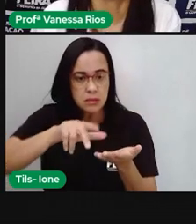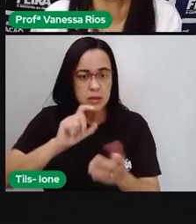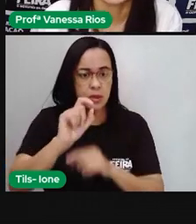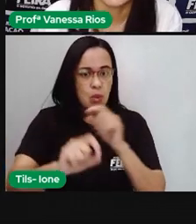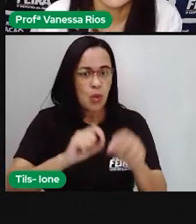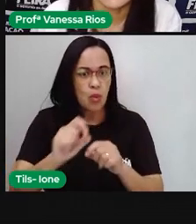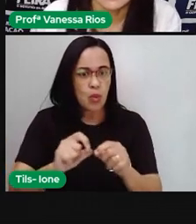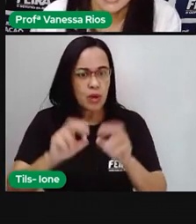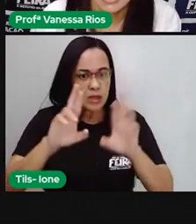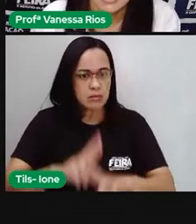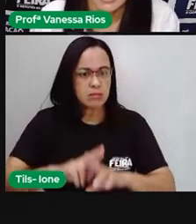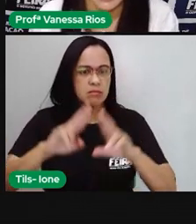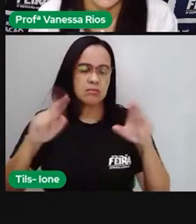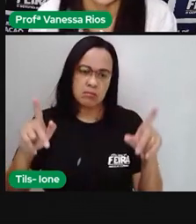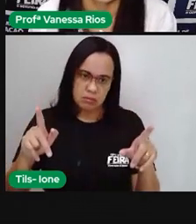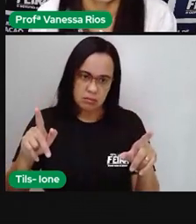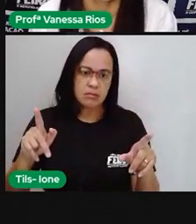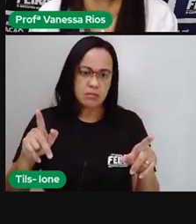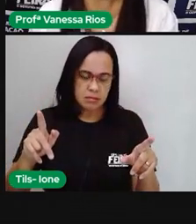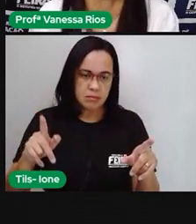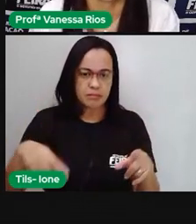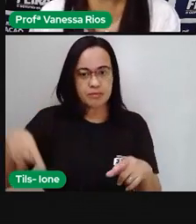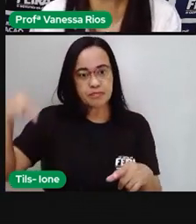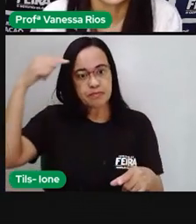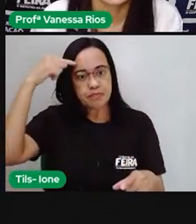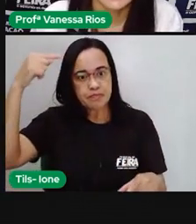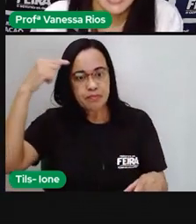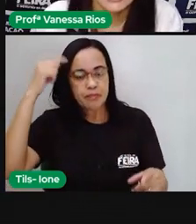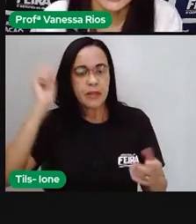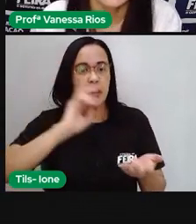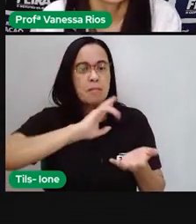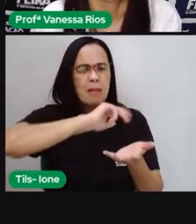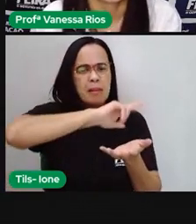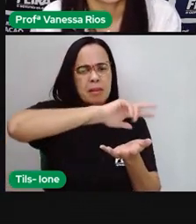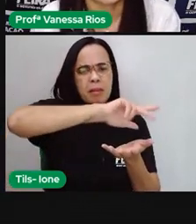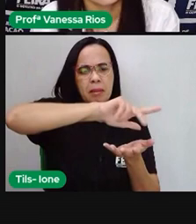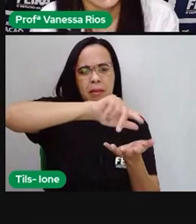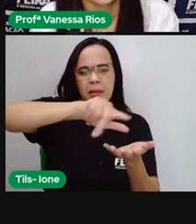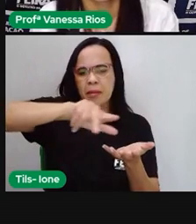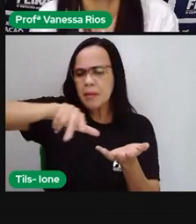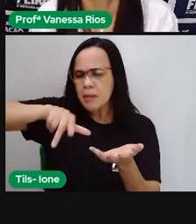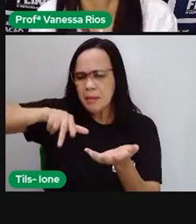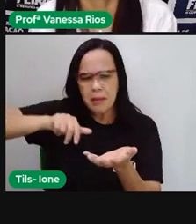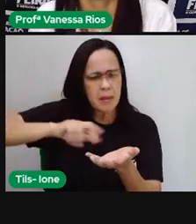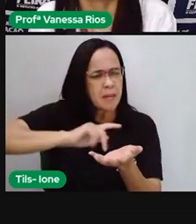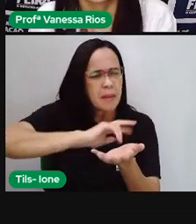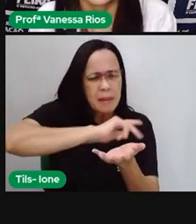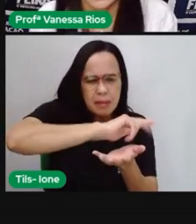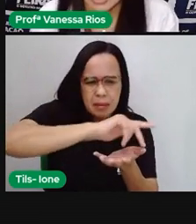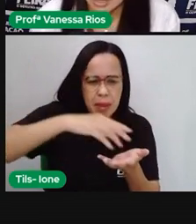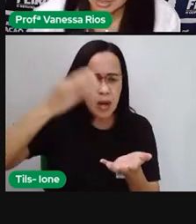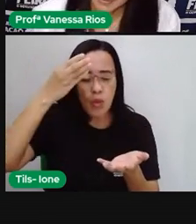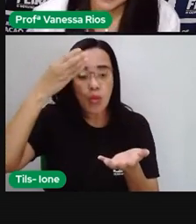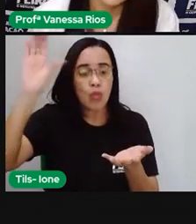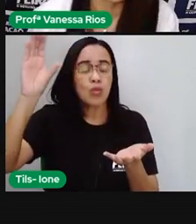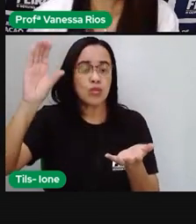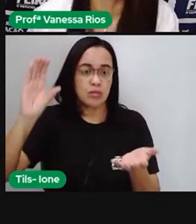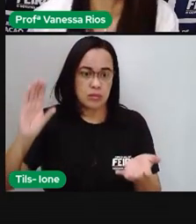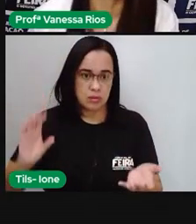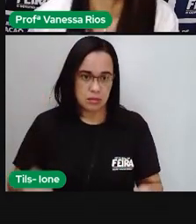diferenças, a gente pensa em variedade, variedade de culturas.